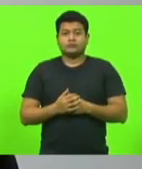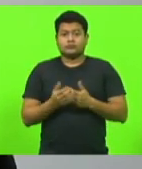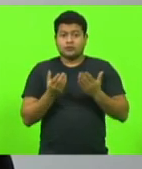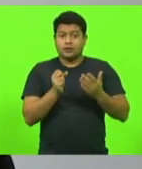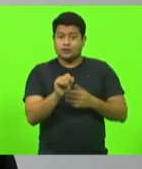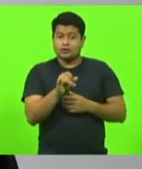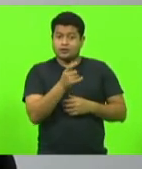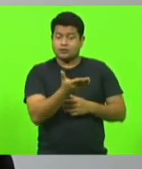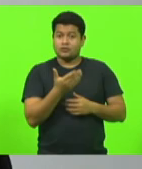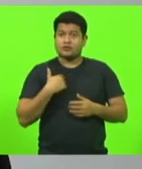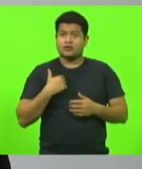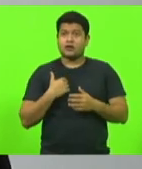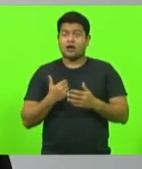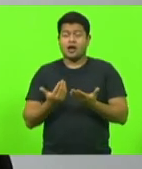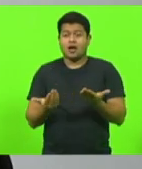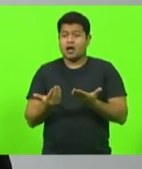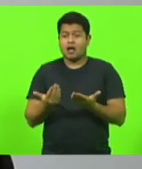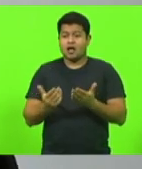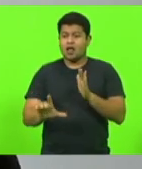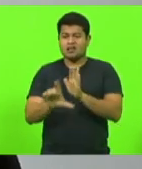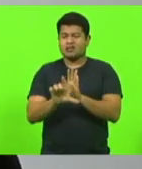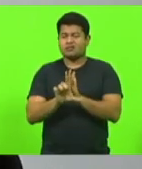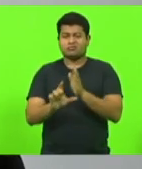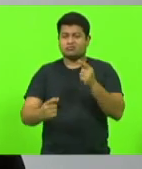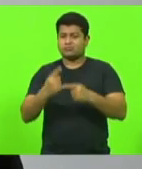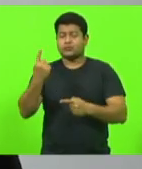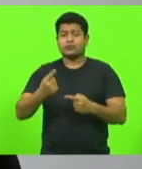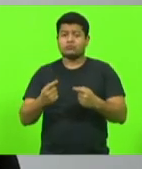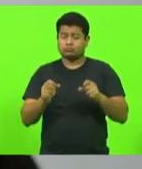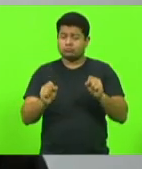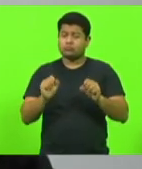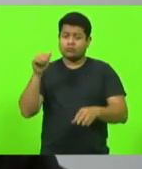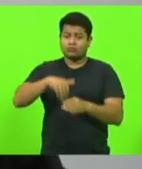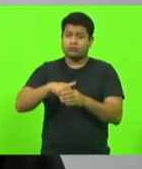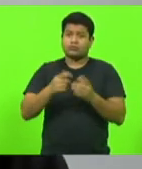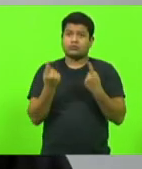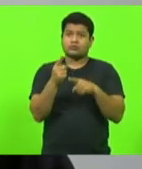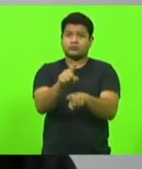vale a lei, vota contra, está tudo certo. É o seu direito. Tá bom? Obrigado.